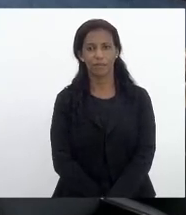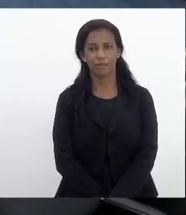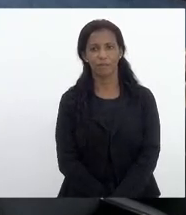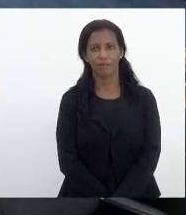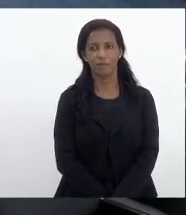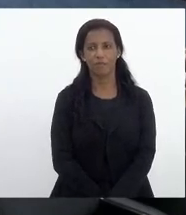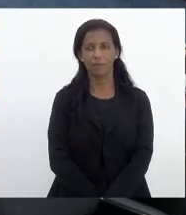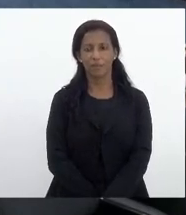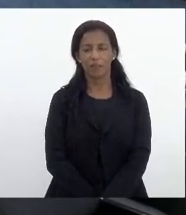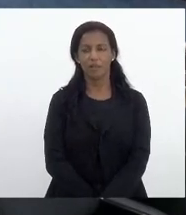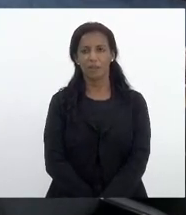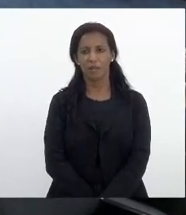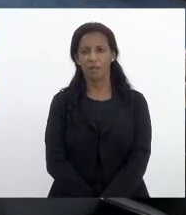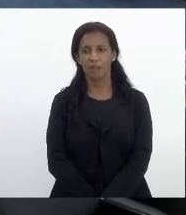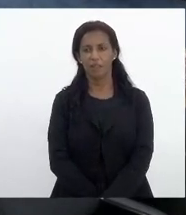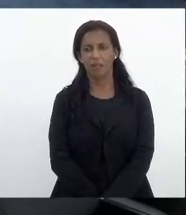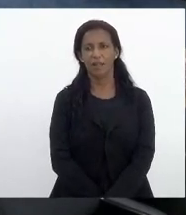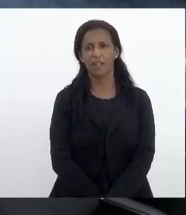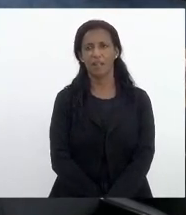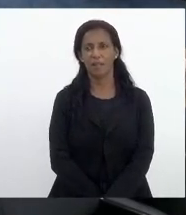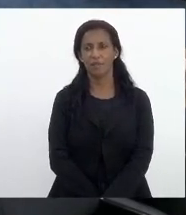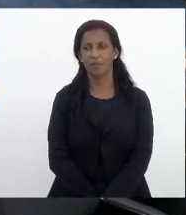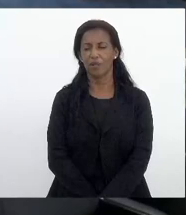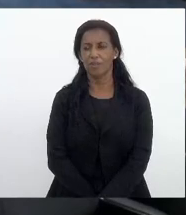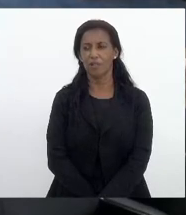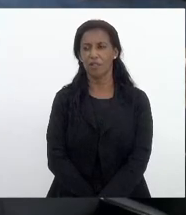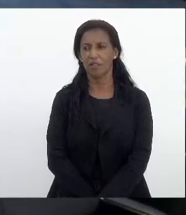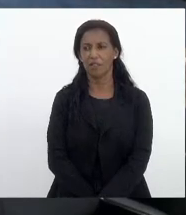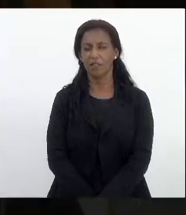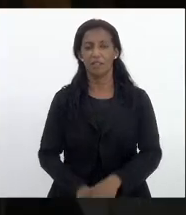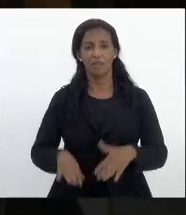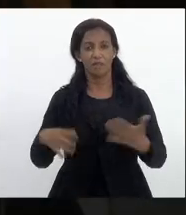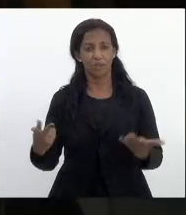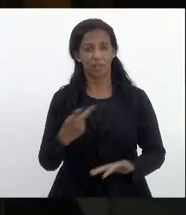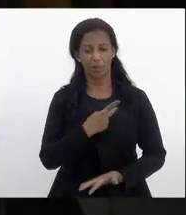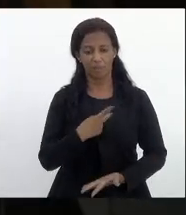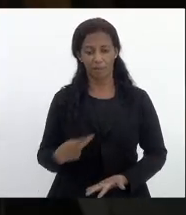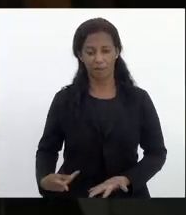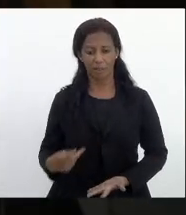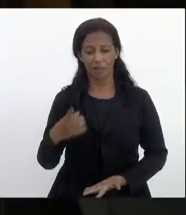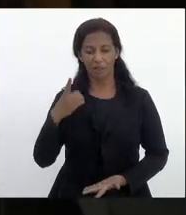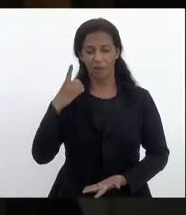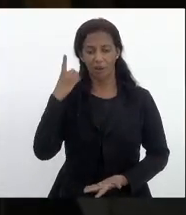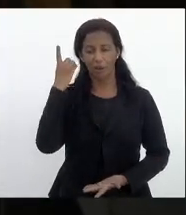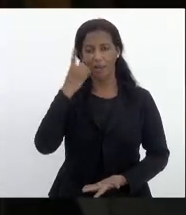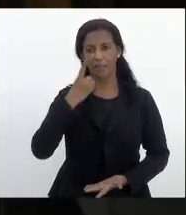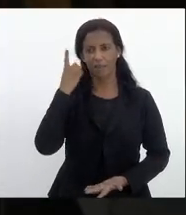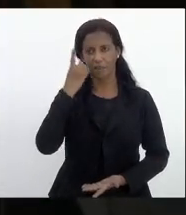senhora presidente deputada Marta Rocha